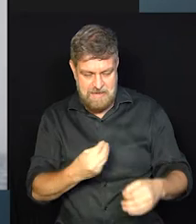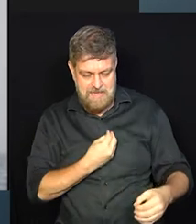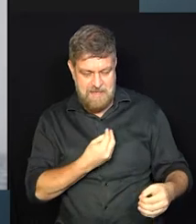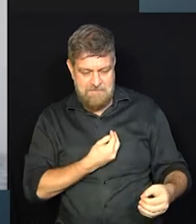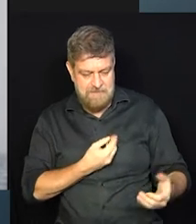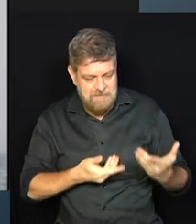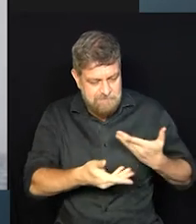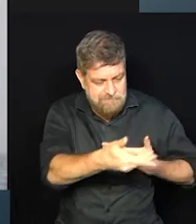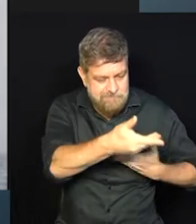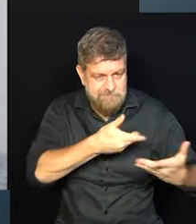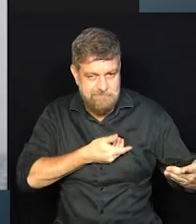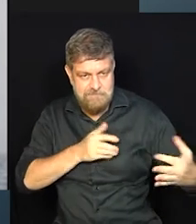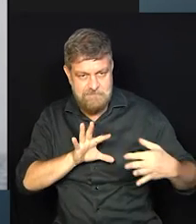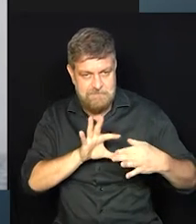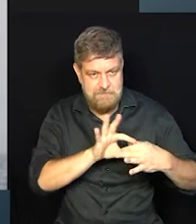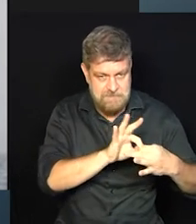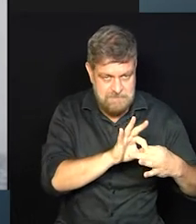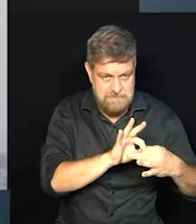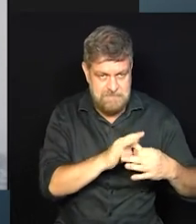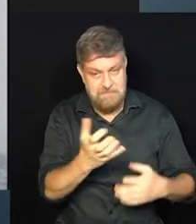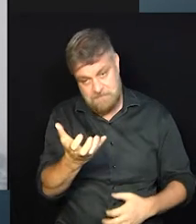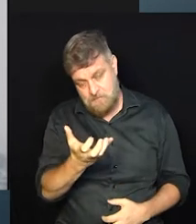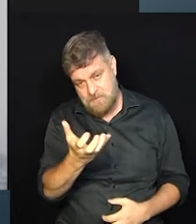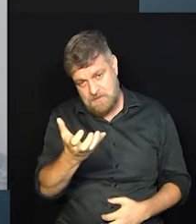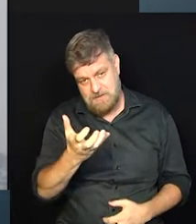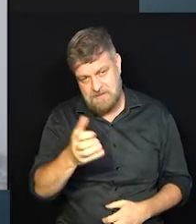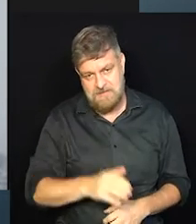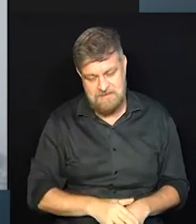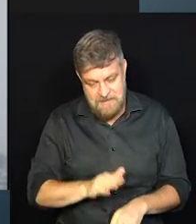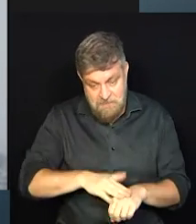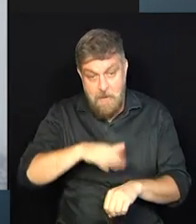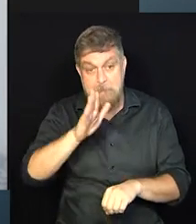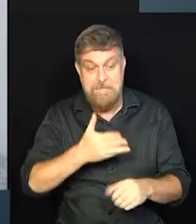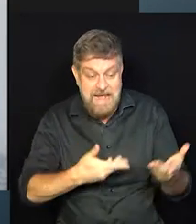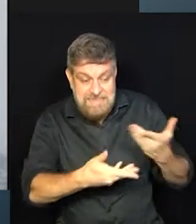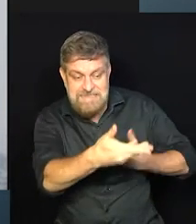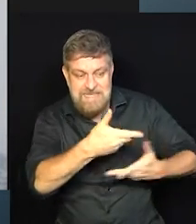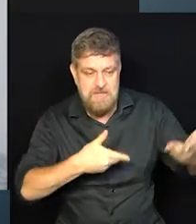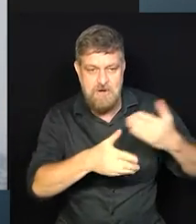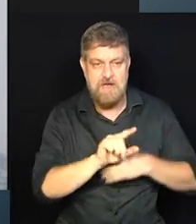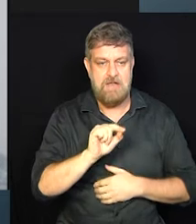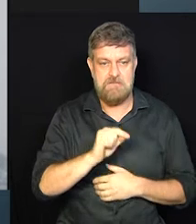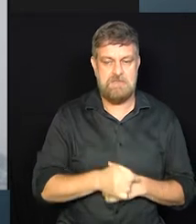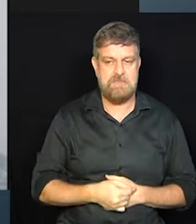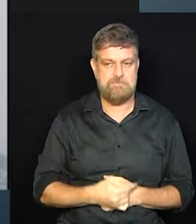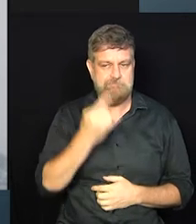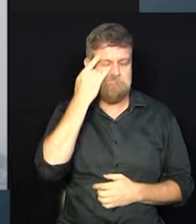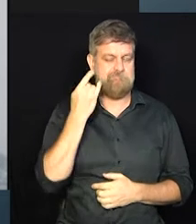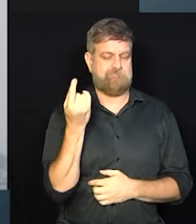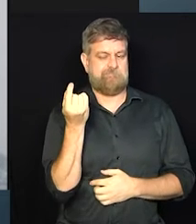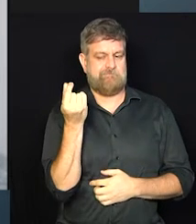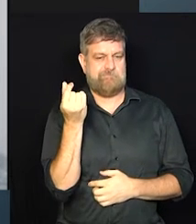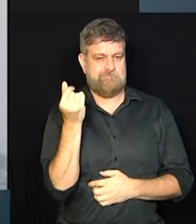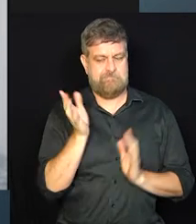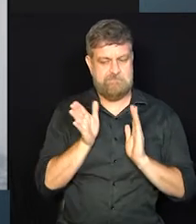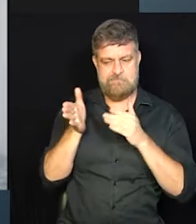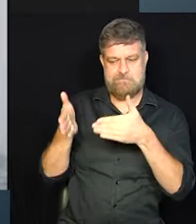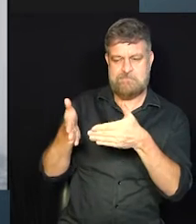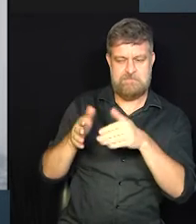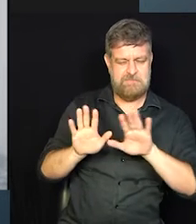que elas, né? Então, eu queria, busquei a troca. Para mim, foi mais a troca do que realmente uma coisa ali